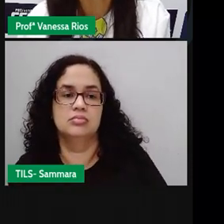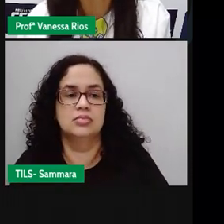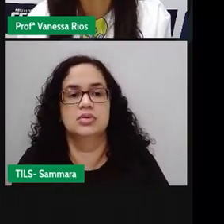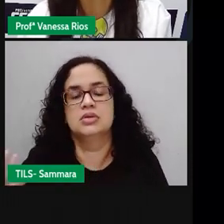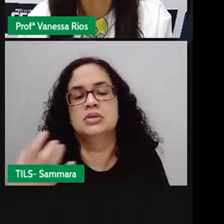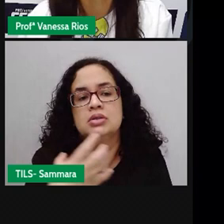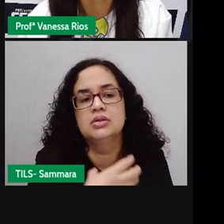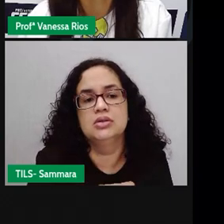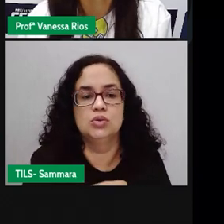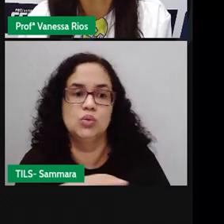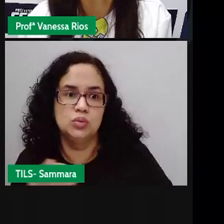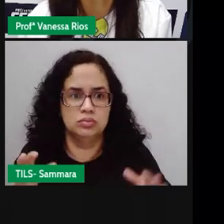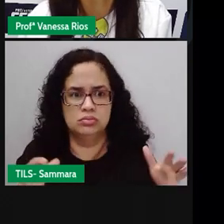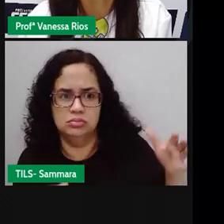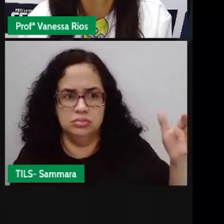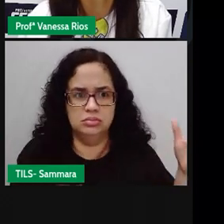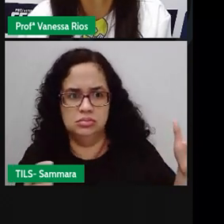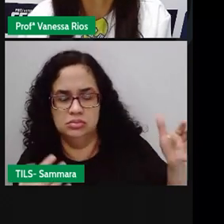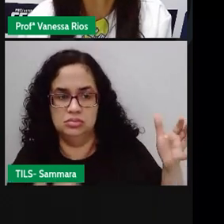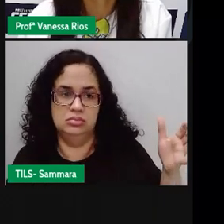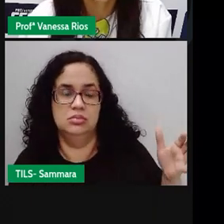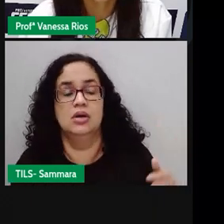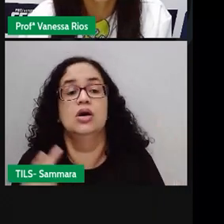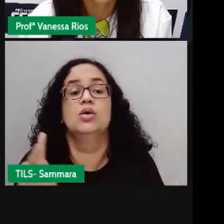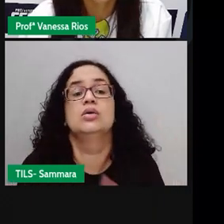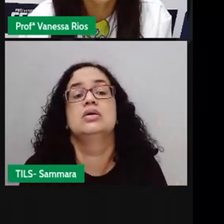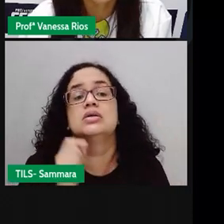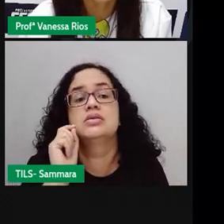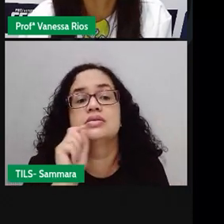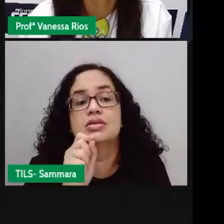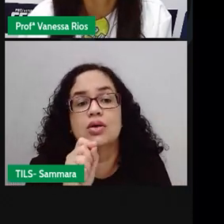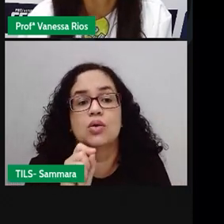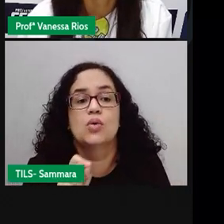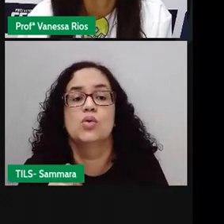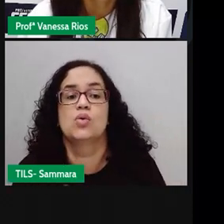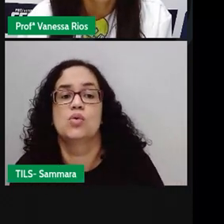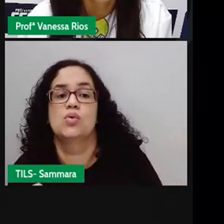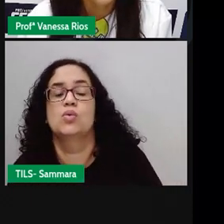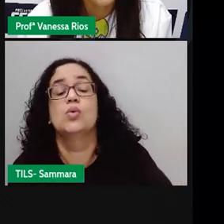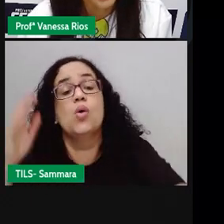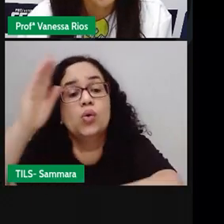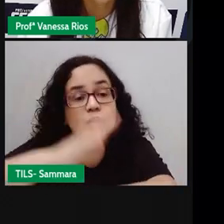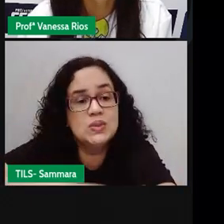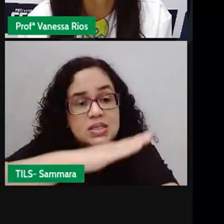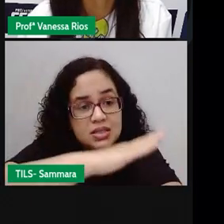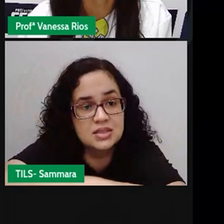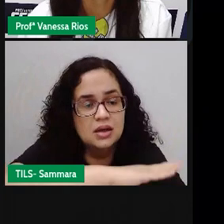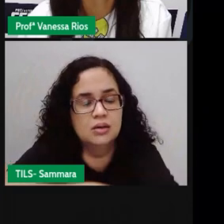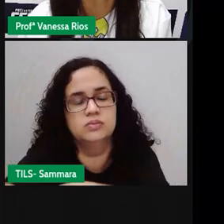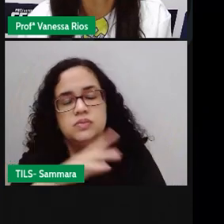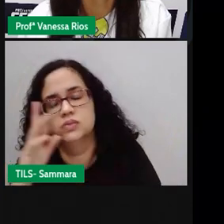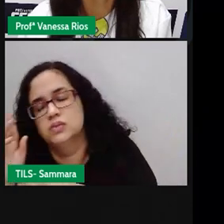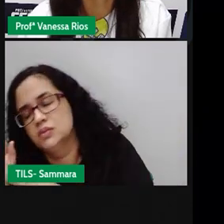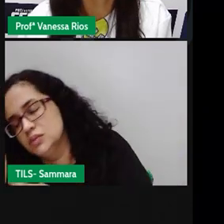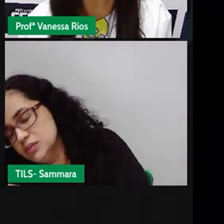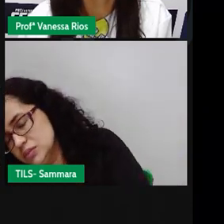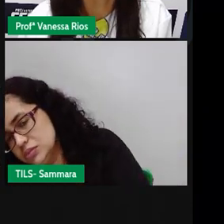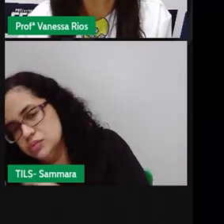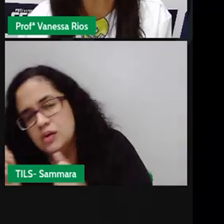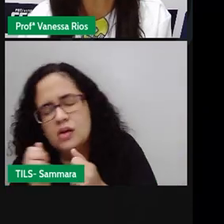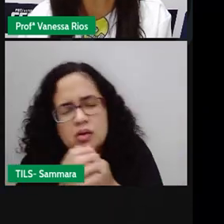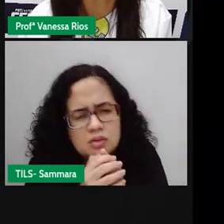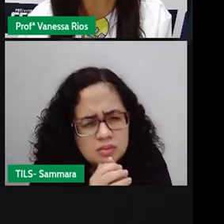sentiu algo se mexer dentro da viola. O que é que tinha lá dentro da viola? O sapo dormindo, todo